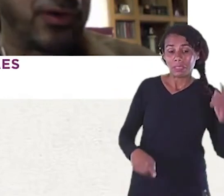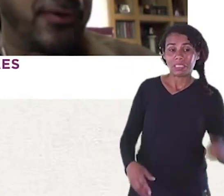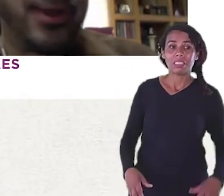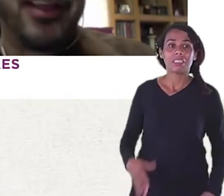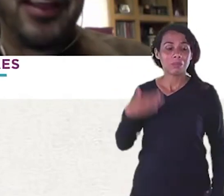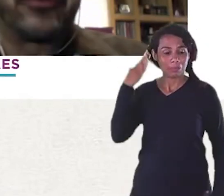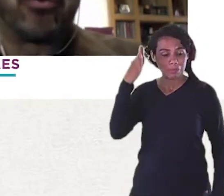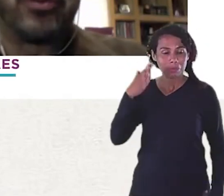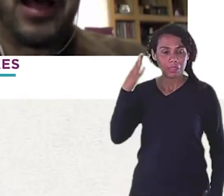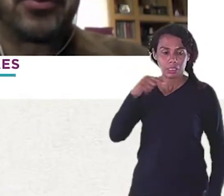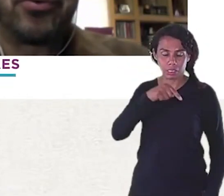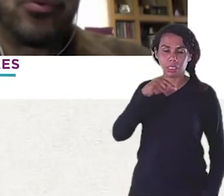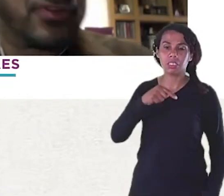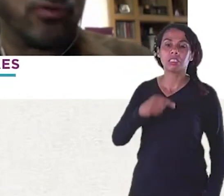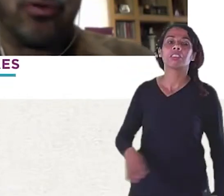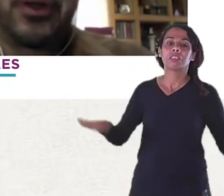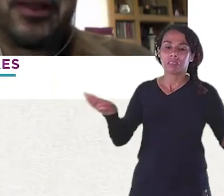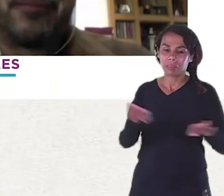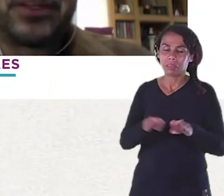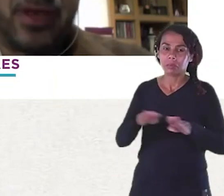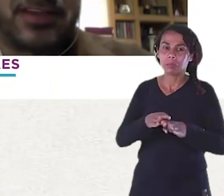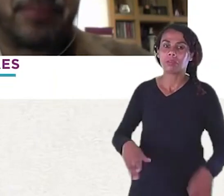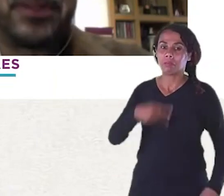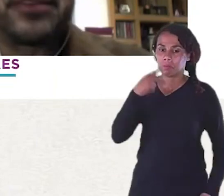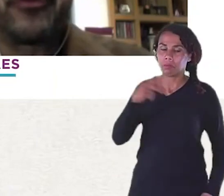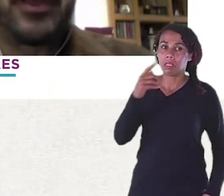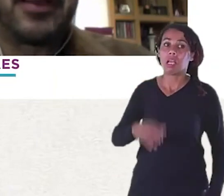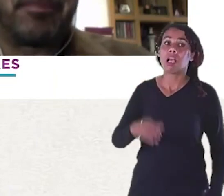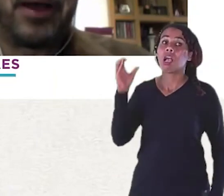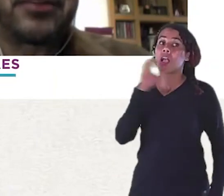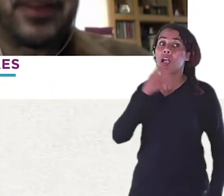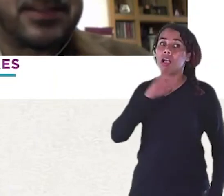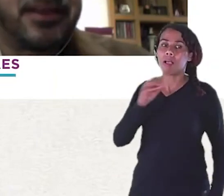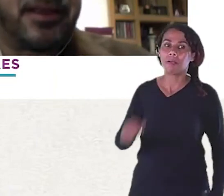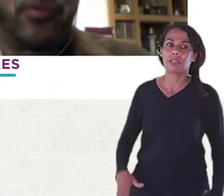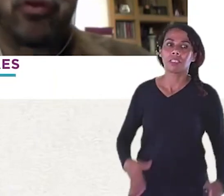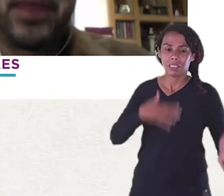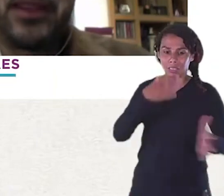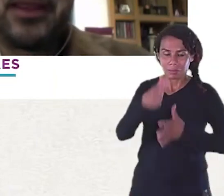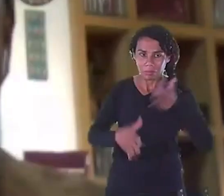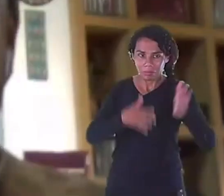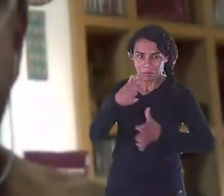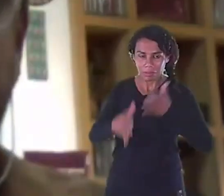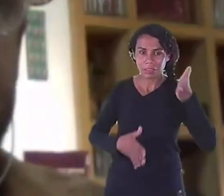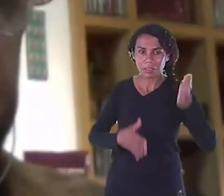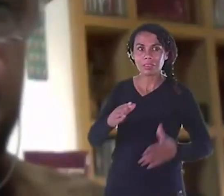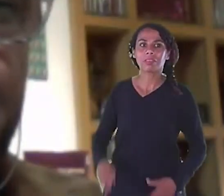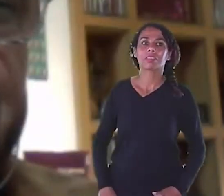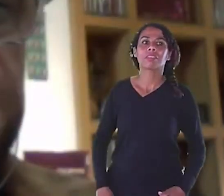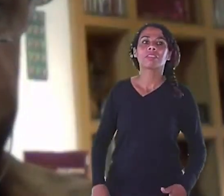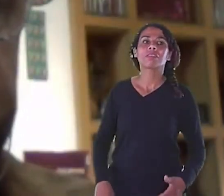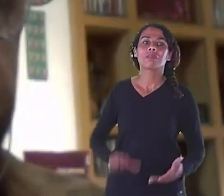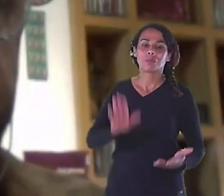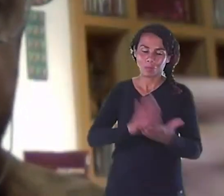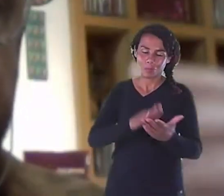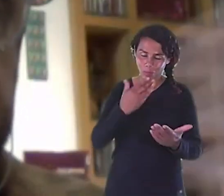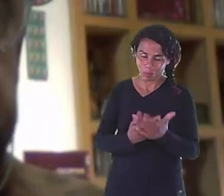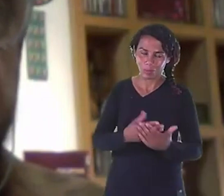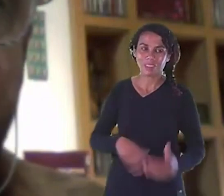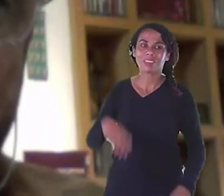Eu coloco Em dificuldade O tradutor Mas eu acho Que a Príncipe Foi capaz De fazer Muito bem Eu queria Afonso